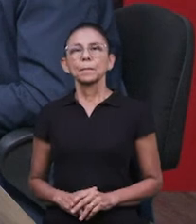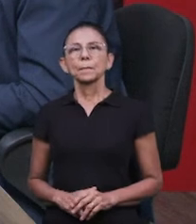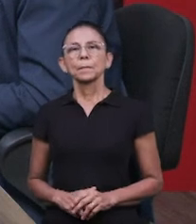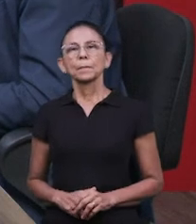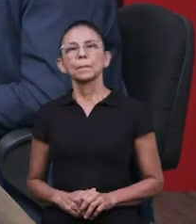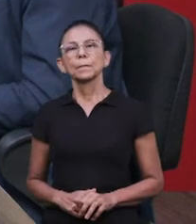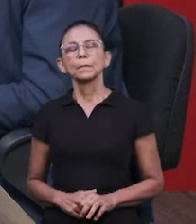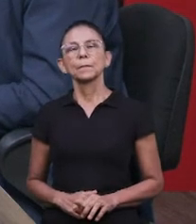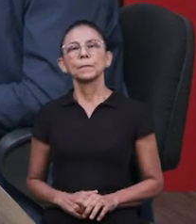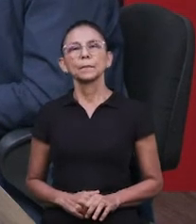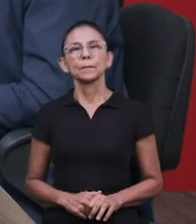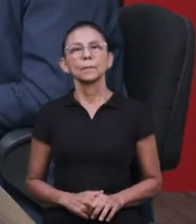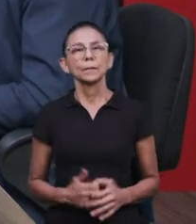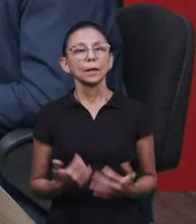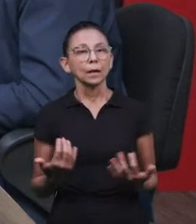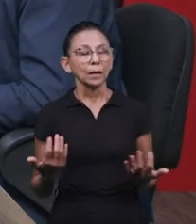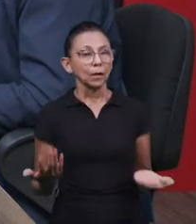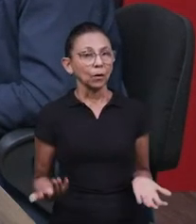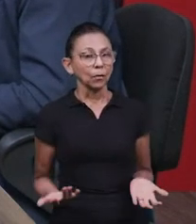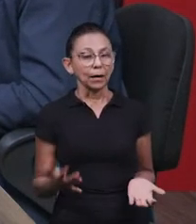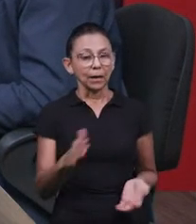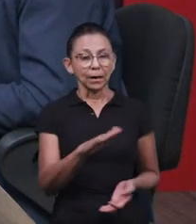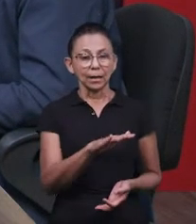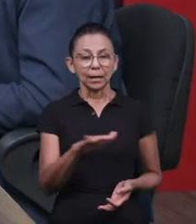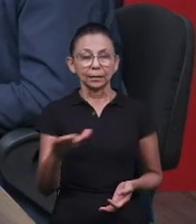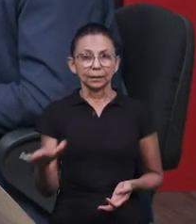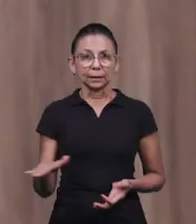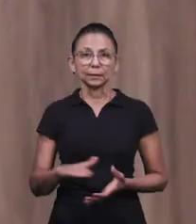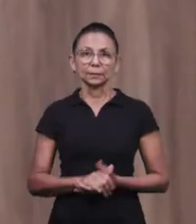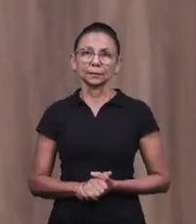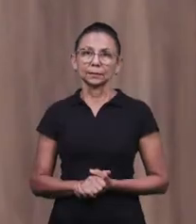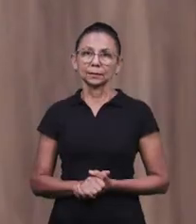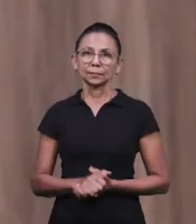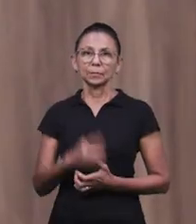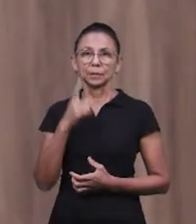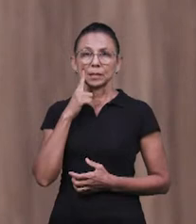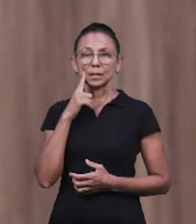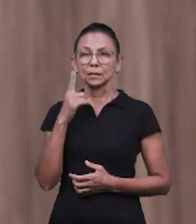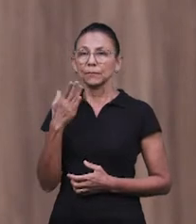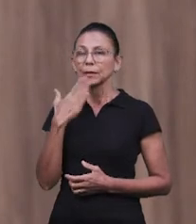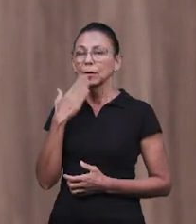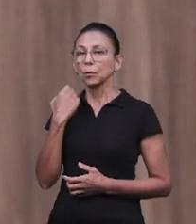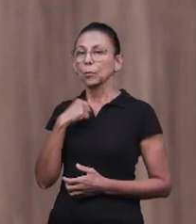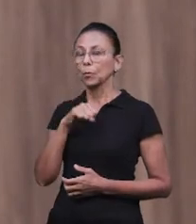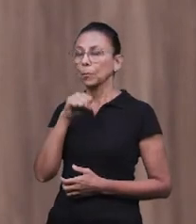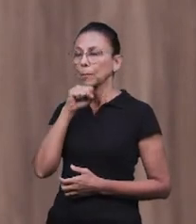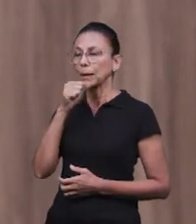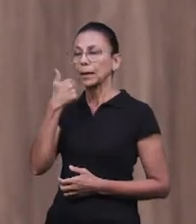que a criança de fato ver a prática dos pais.